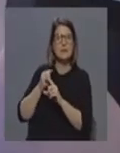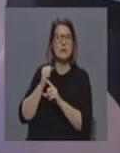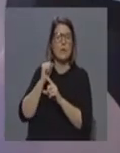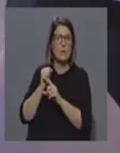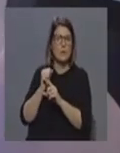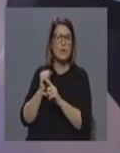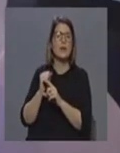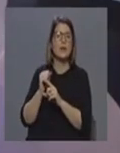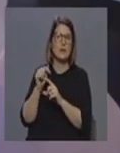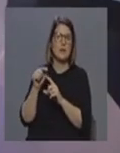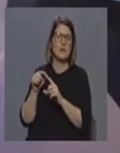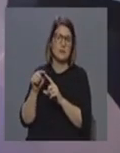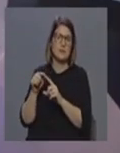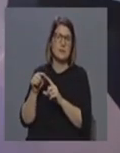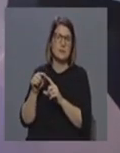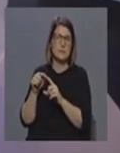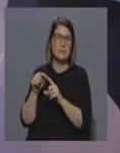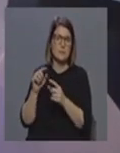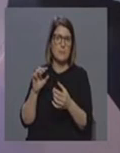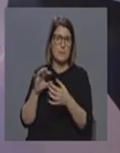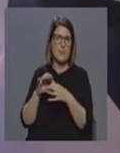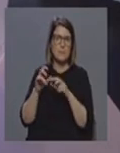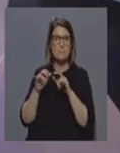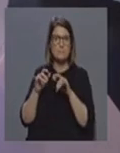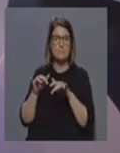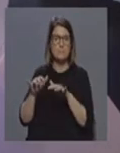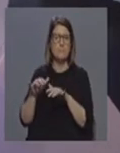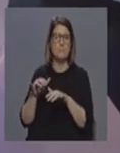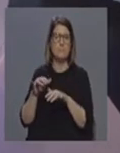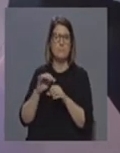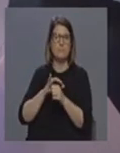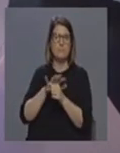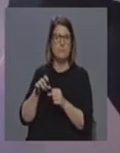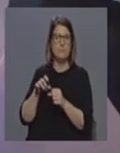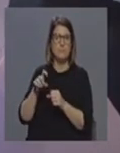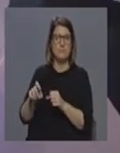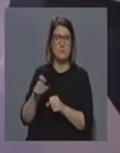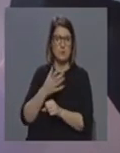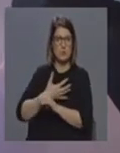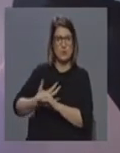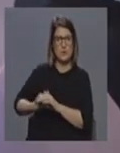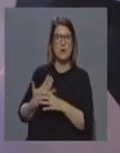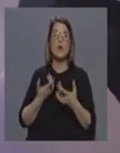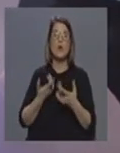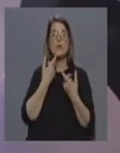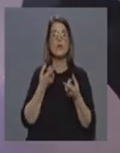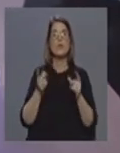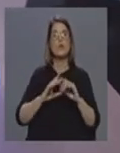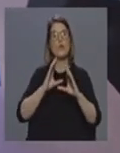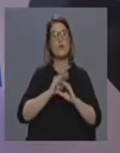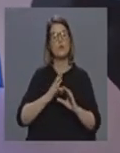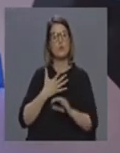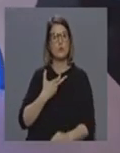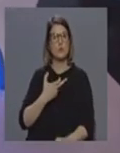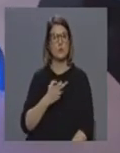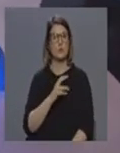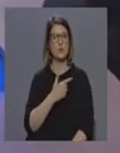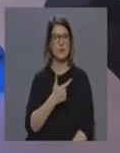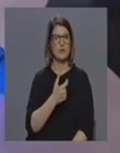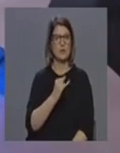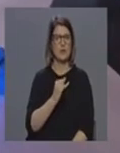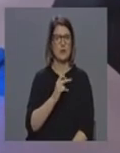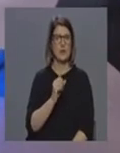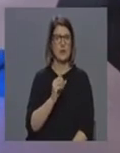ao surto de Covid-19. Para já, regresso à conversa com o Dr. Tiago Lopes. Vamos centrar